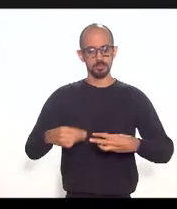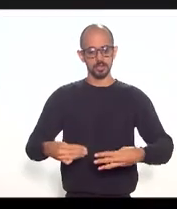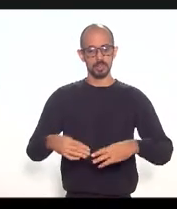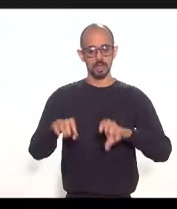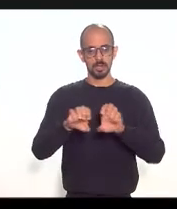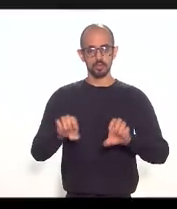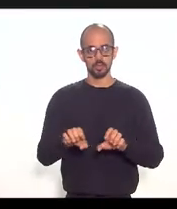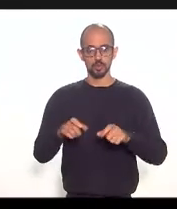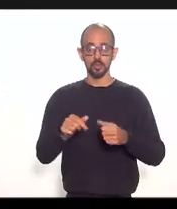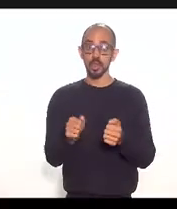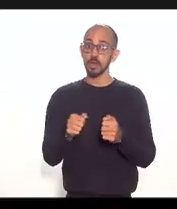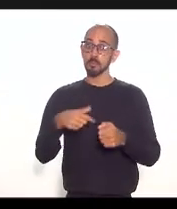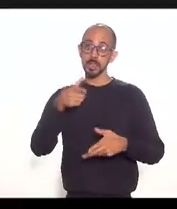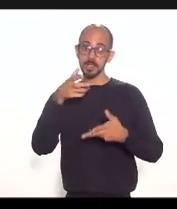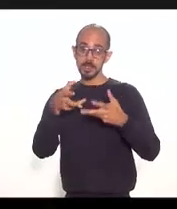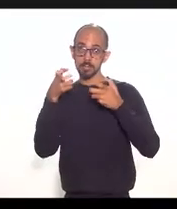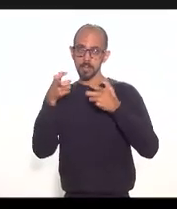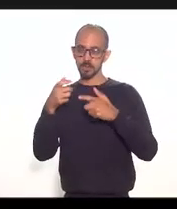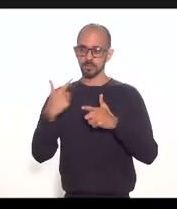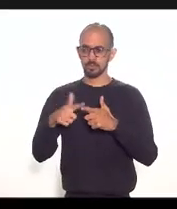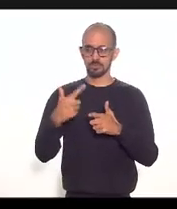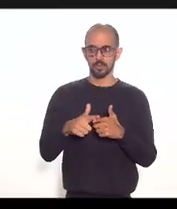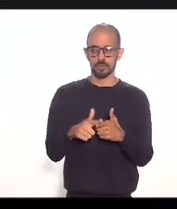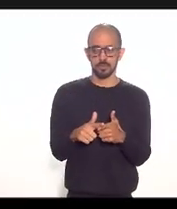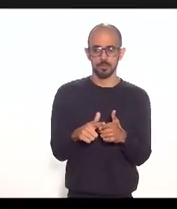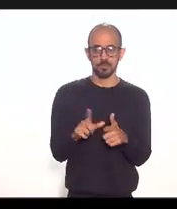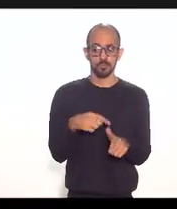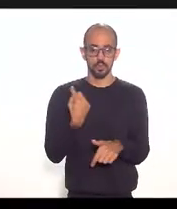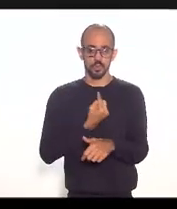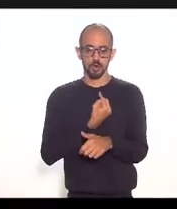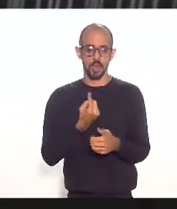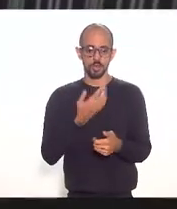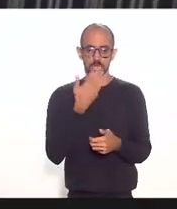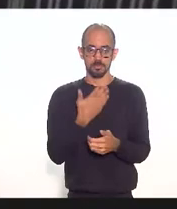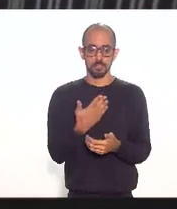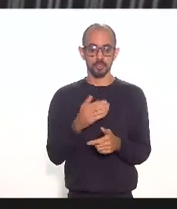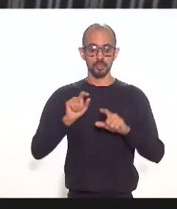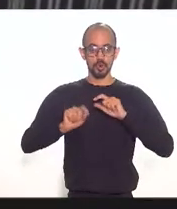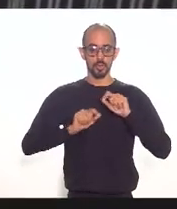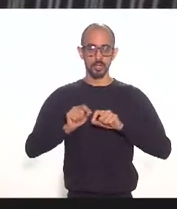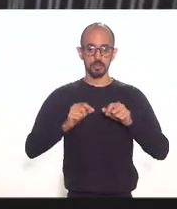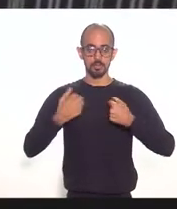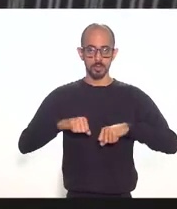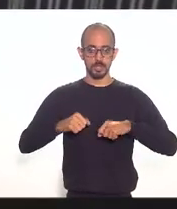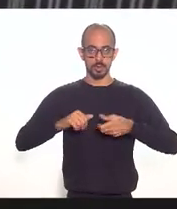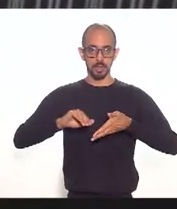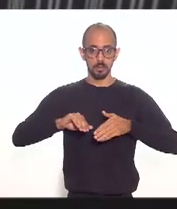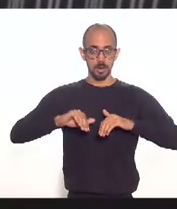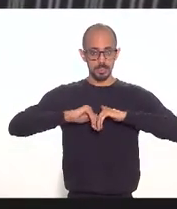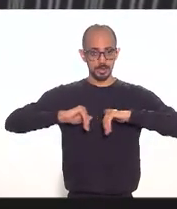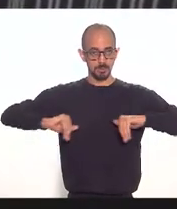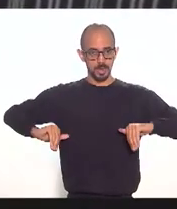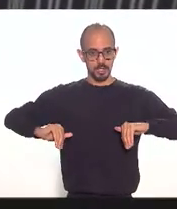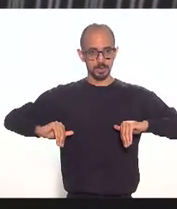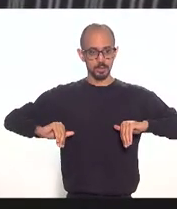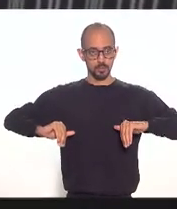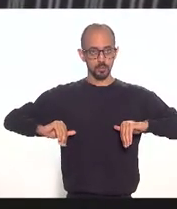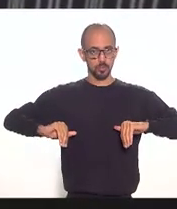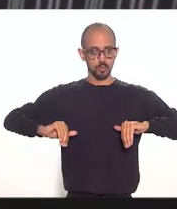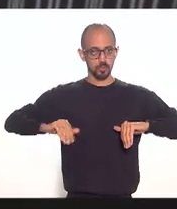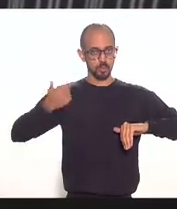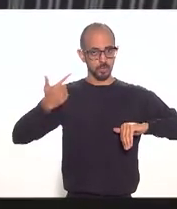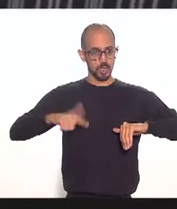observaram regiamente isso o que nós estamos pedindo é que tem que haver uma separação não existe